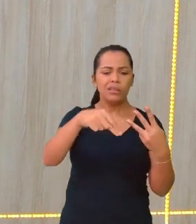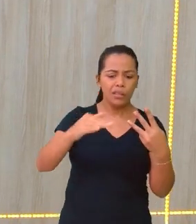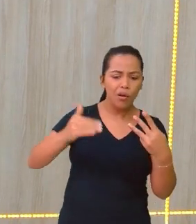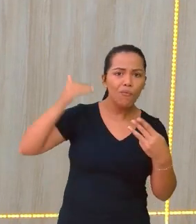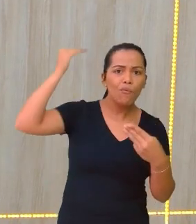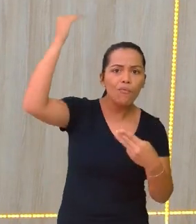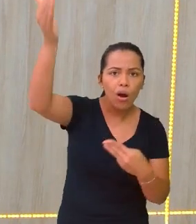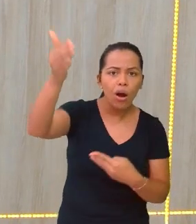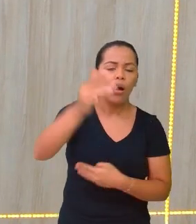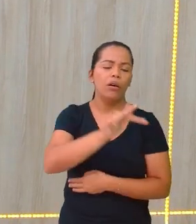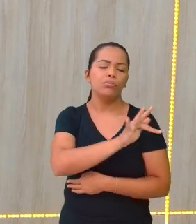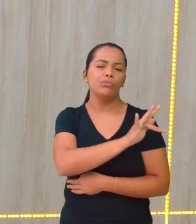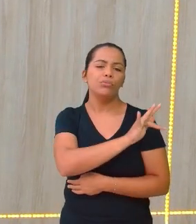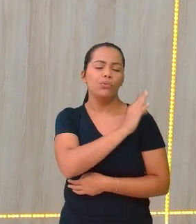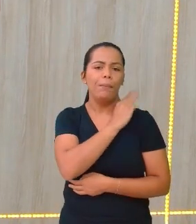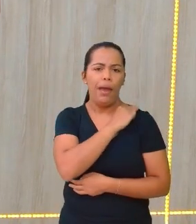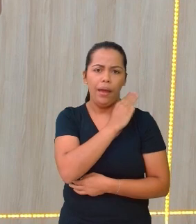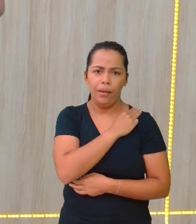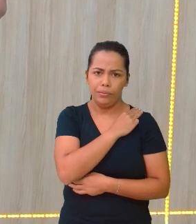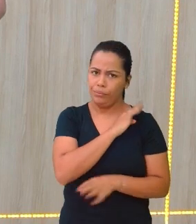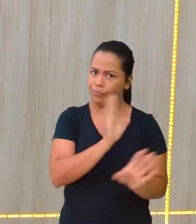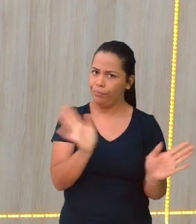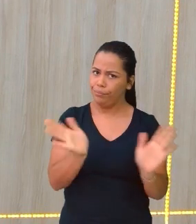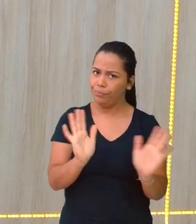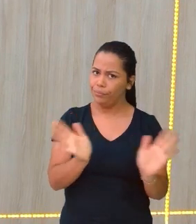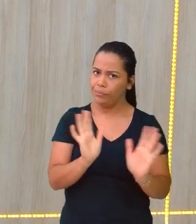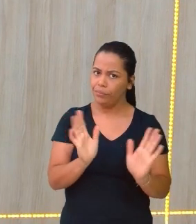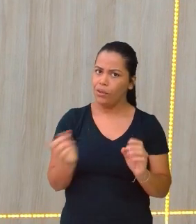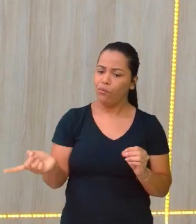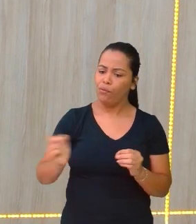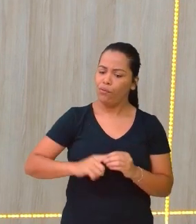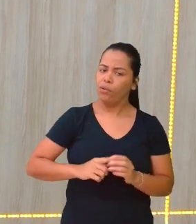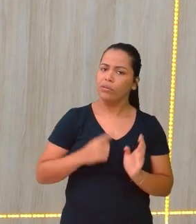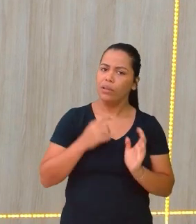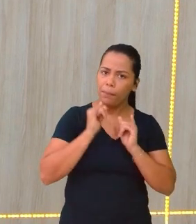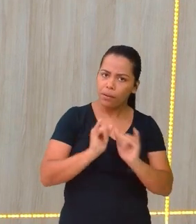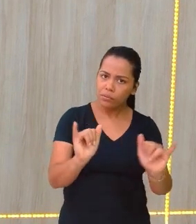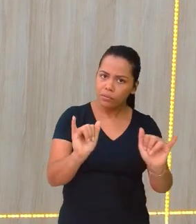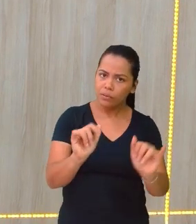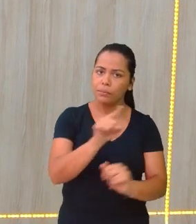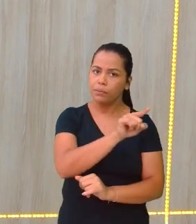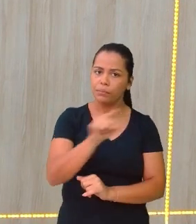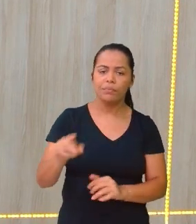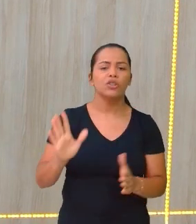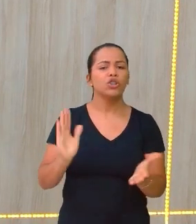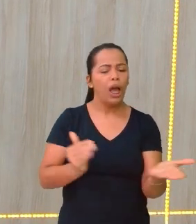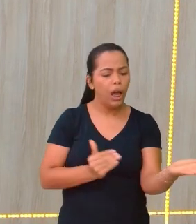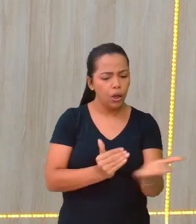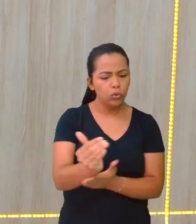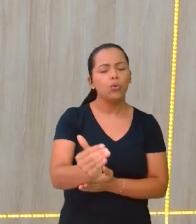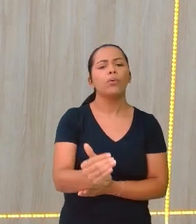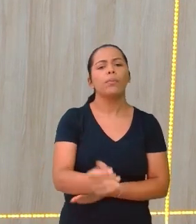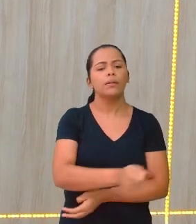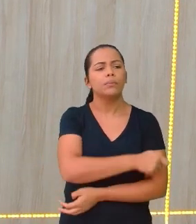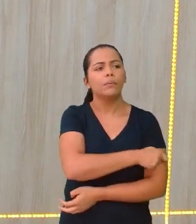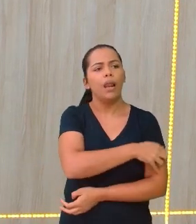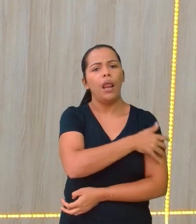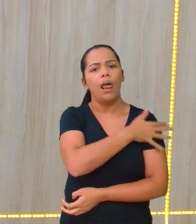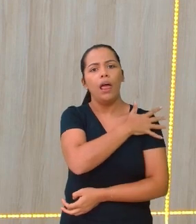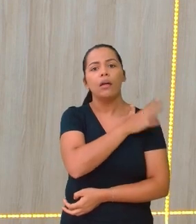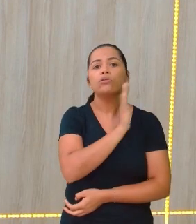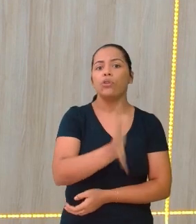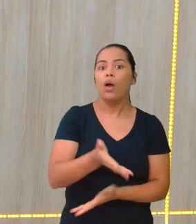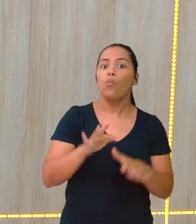médio. E aí eu volto a dizer a vocês que não. Que desde as séries iniciais, quando o professor de Ciências da Natureza e suas